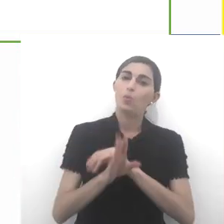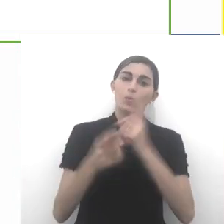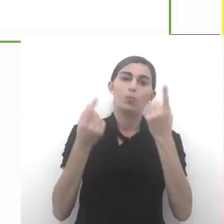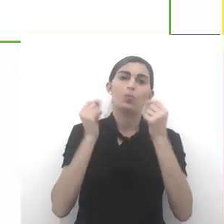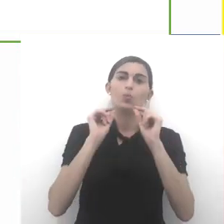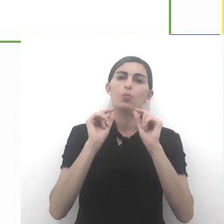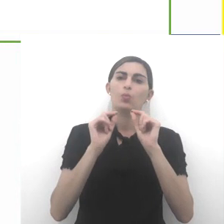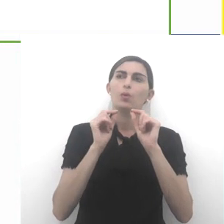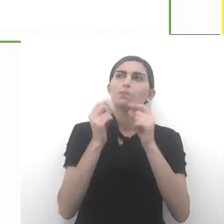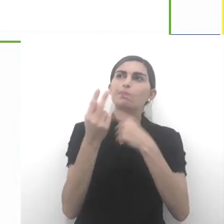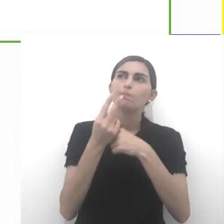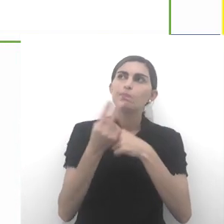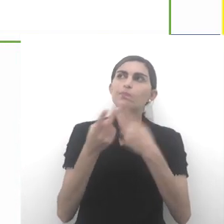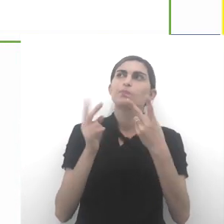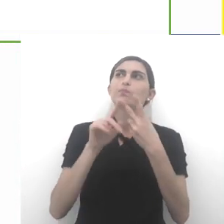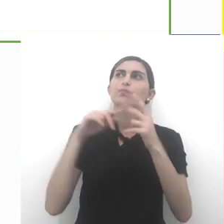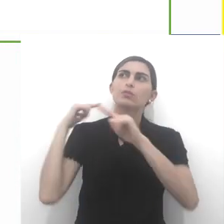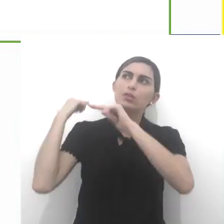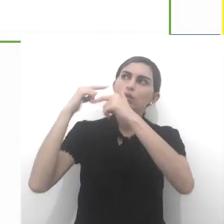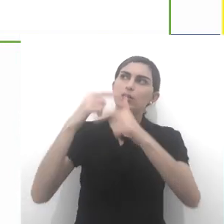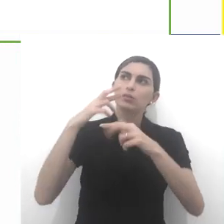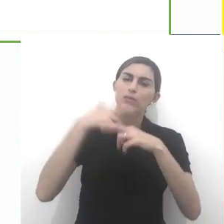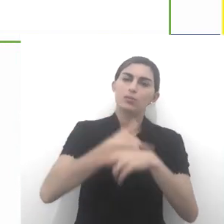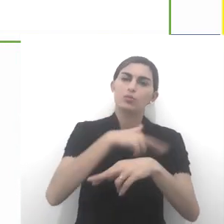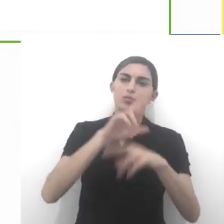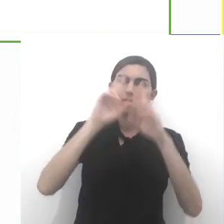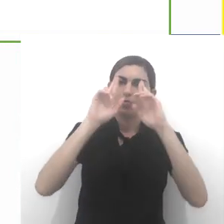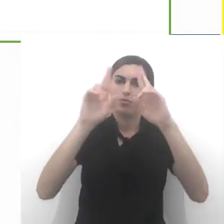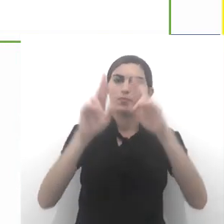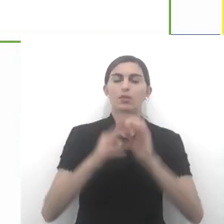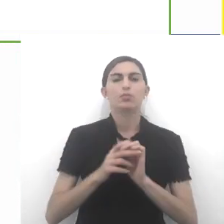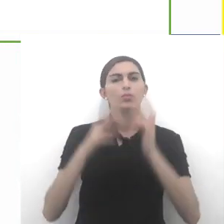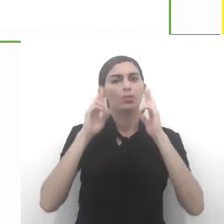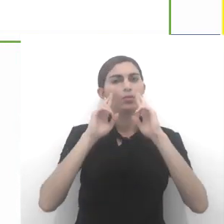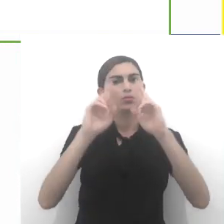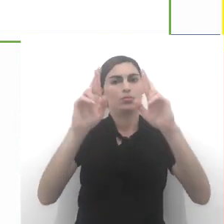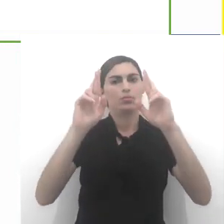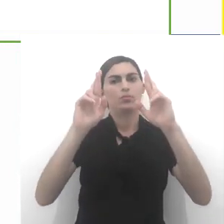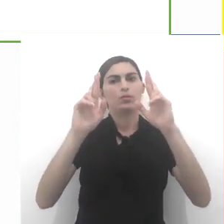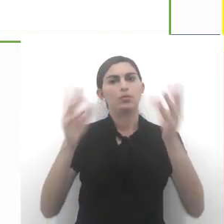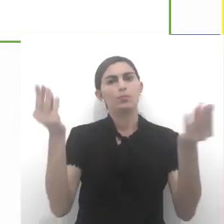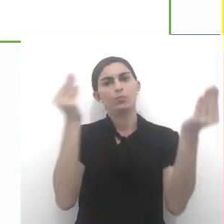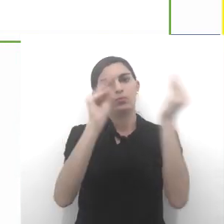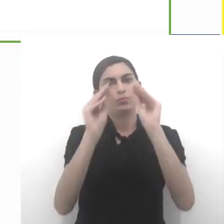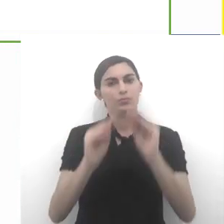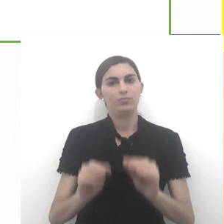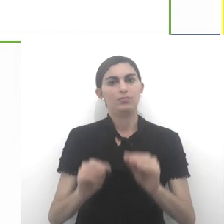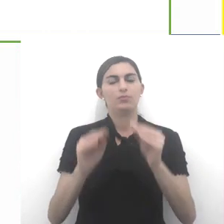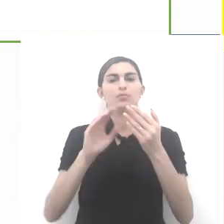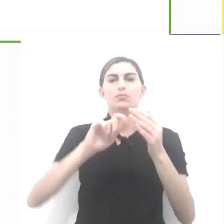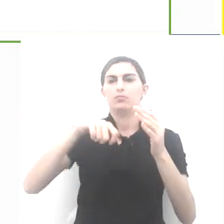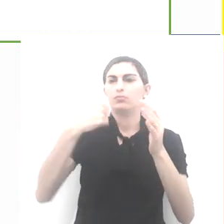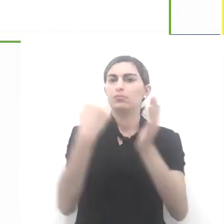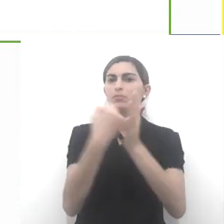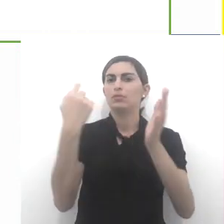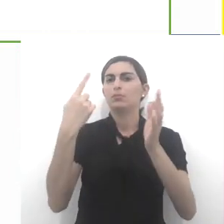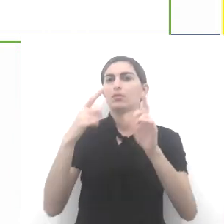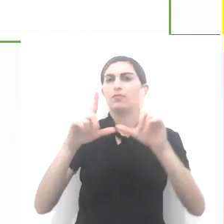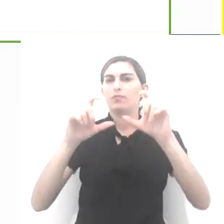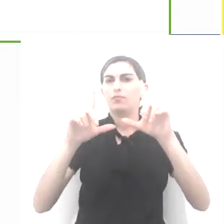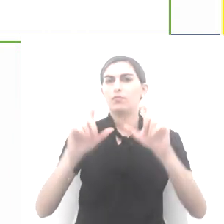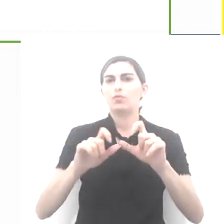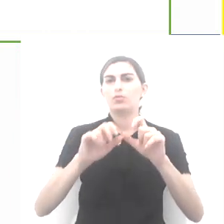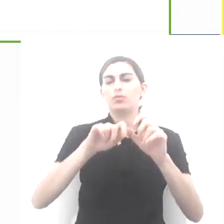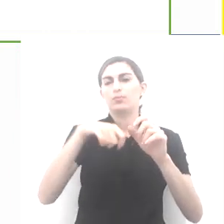guardião, tradição religiosa e o respeito. Respeito tanto que colocamos aqui um símbolo, uma